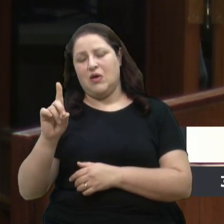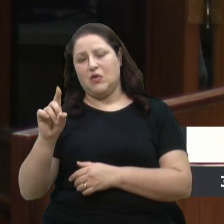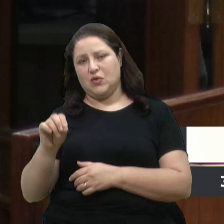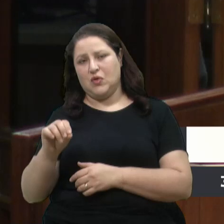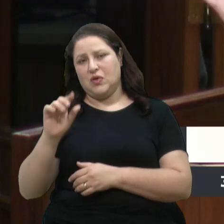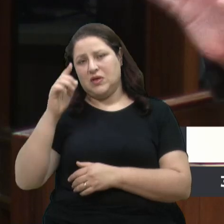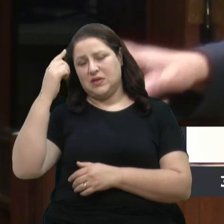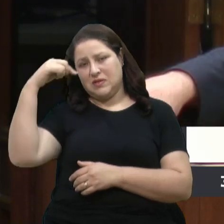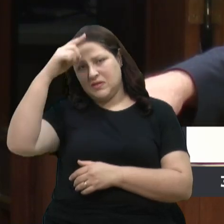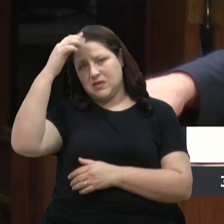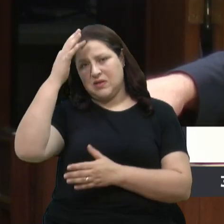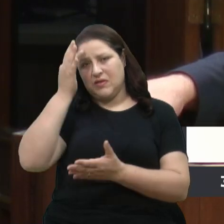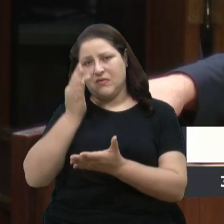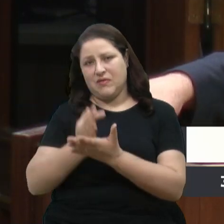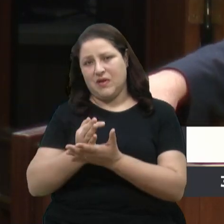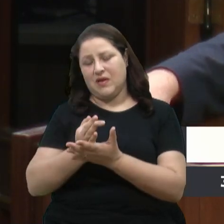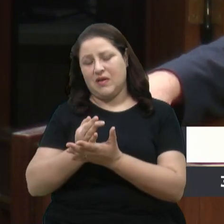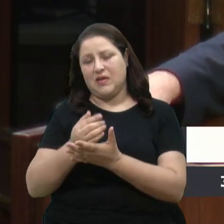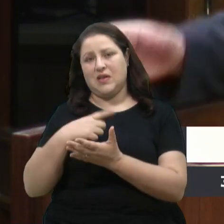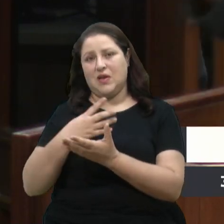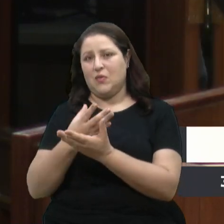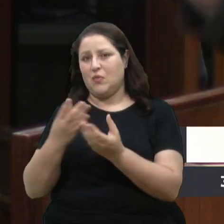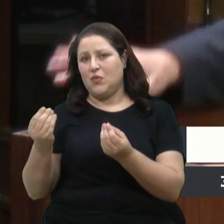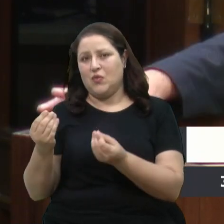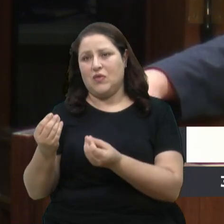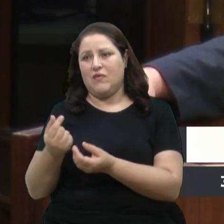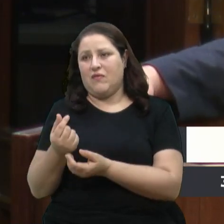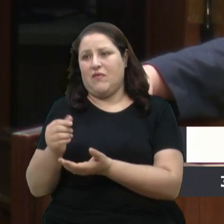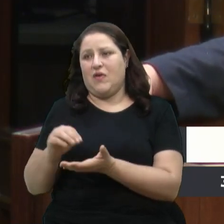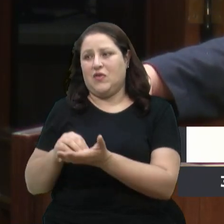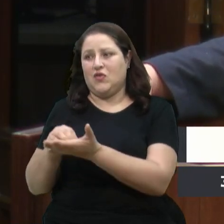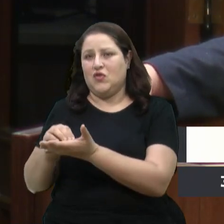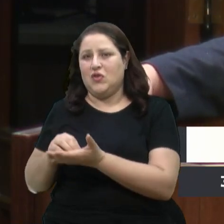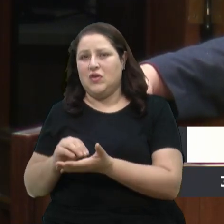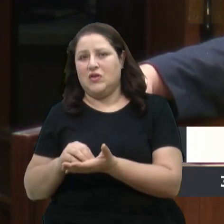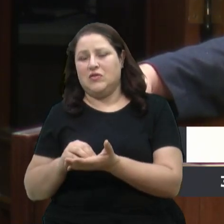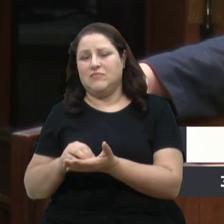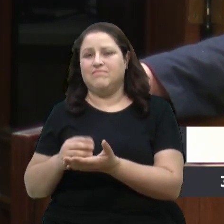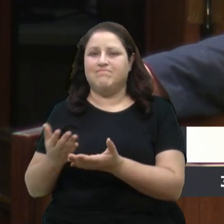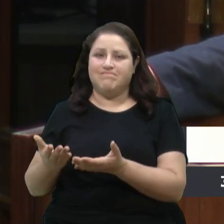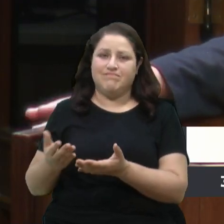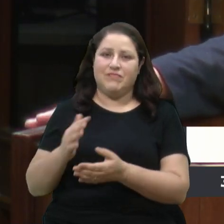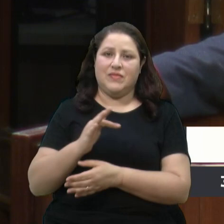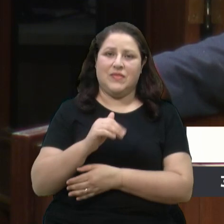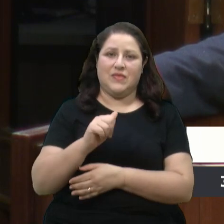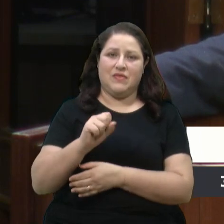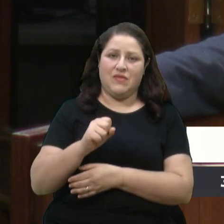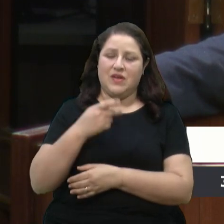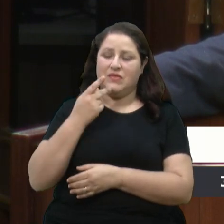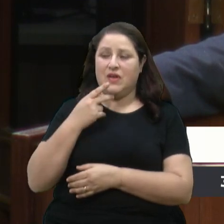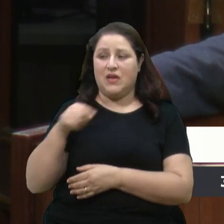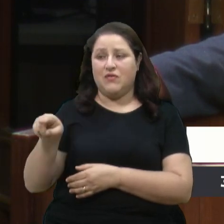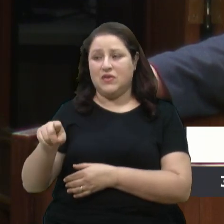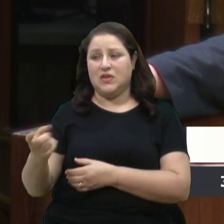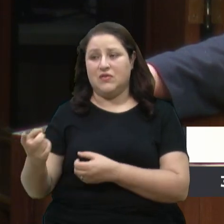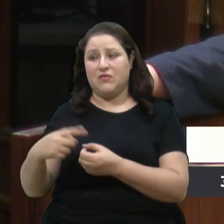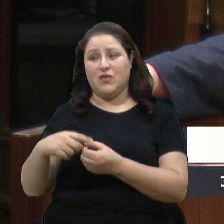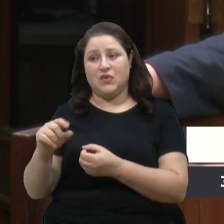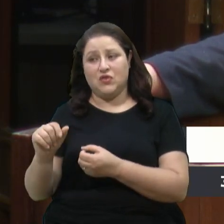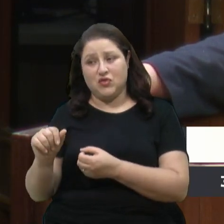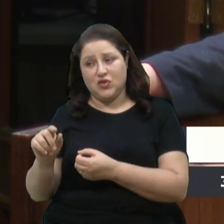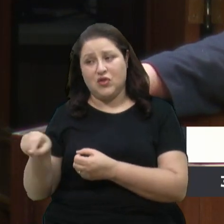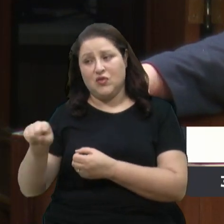de lá, mas na letra fria dos números do tipo devolvam o dinheiro e vão para onde vocês quiserem. Isso não pode acontecer. Obrigado,